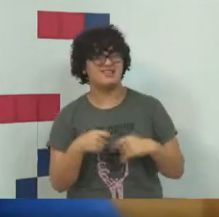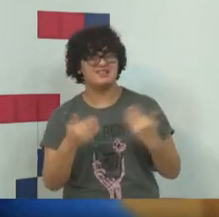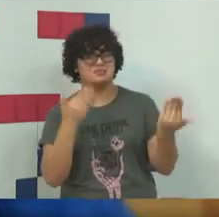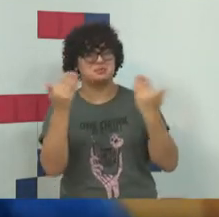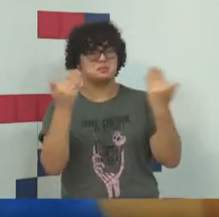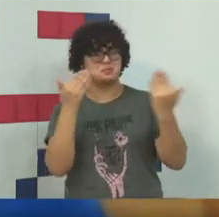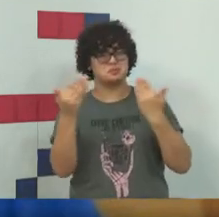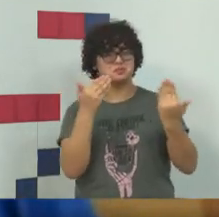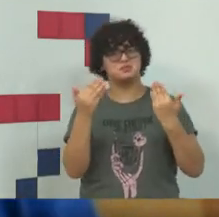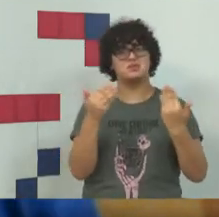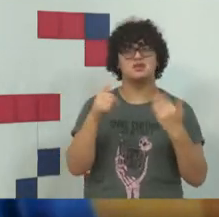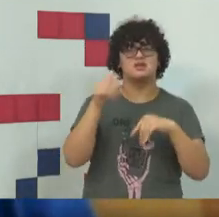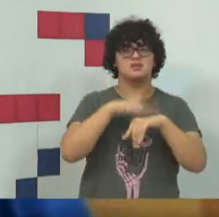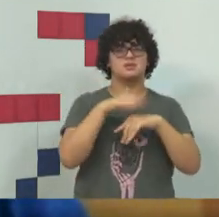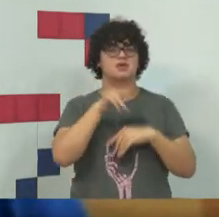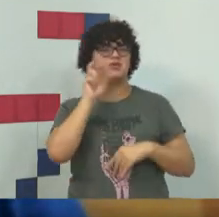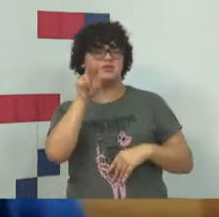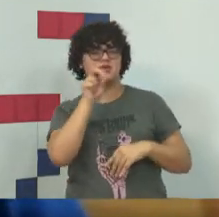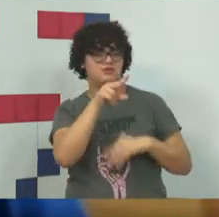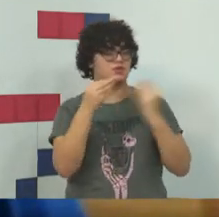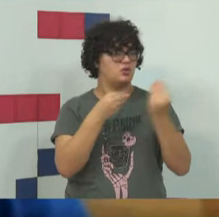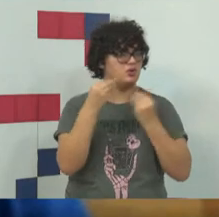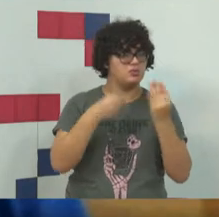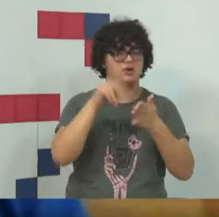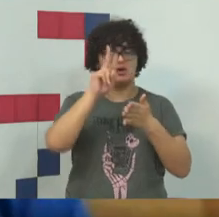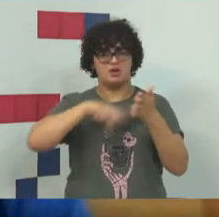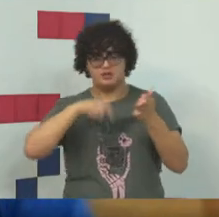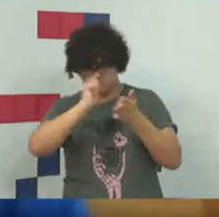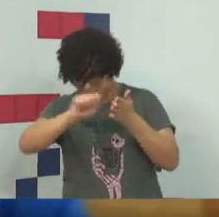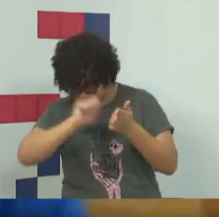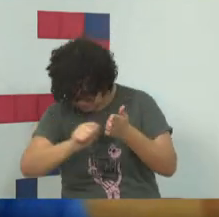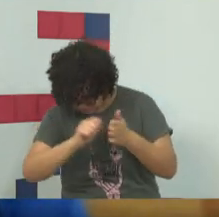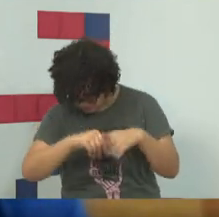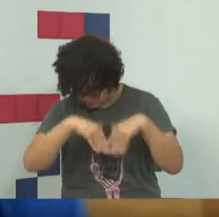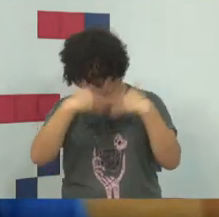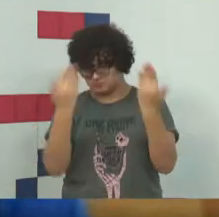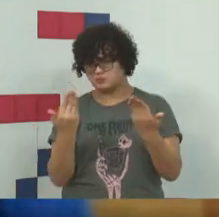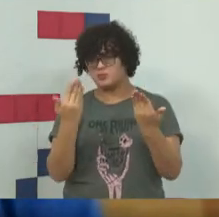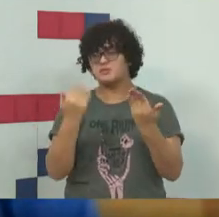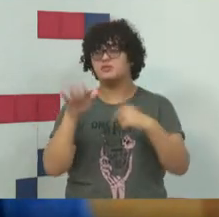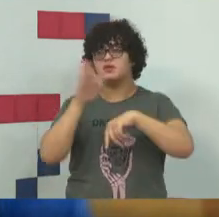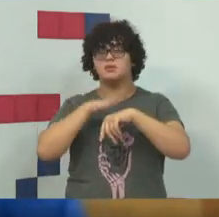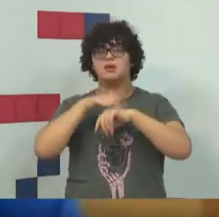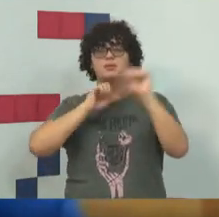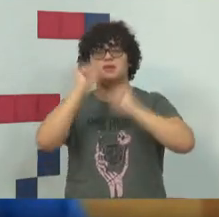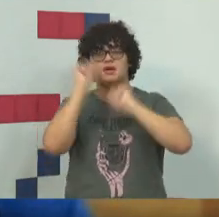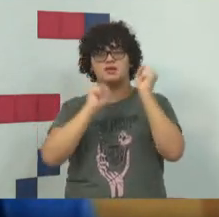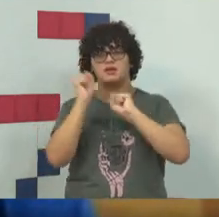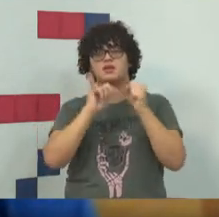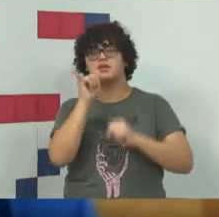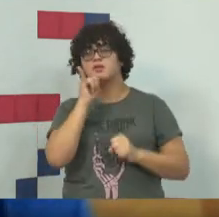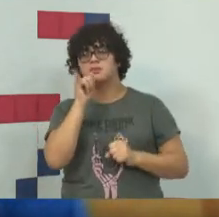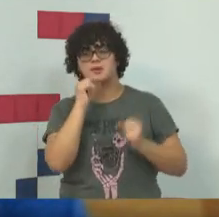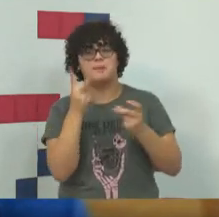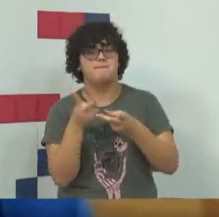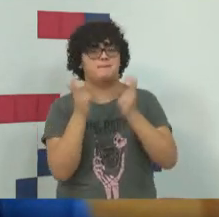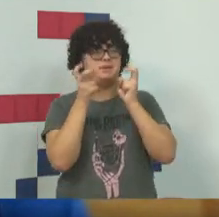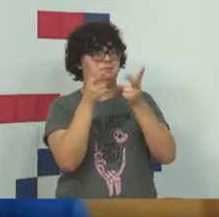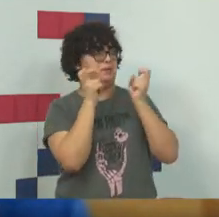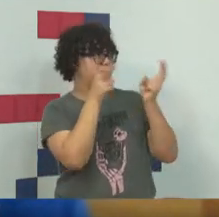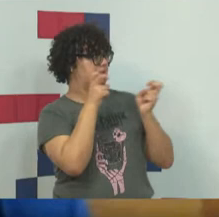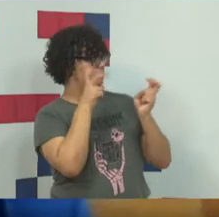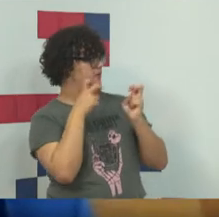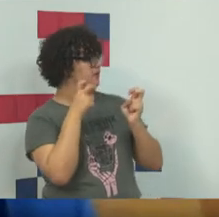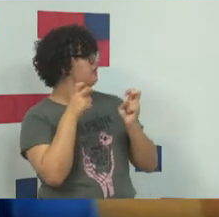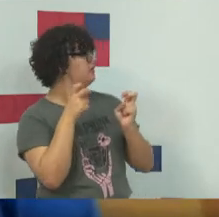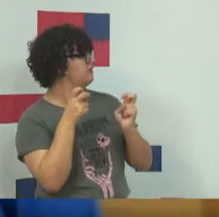implicações. Eu tenho lido alguma coisinha sobre isso também, que a partir do momento em que as empresas, por exemplo, percebem que